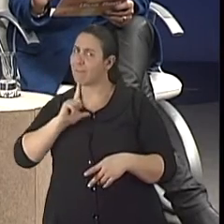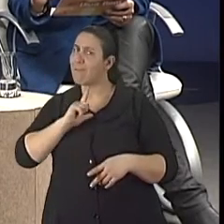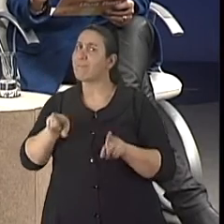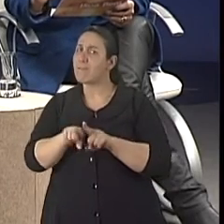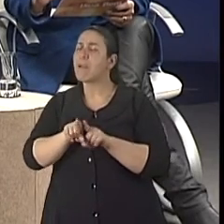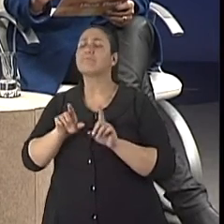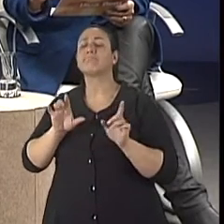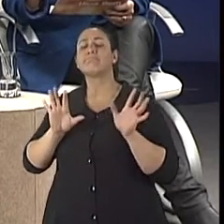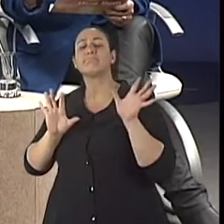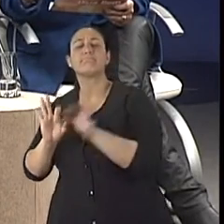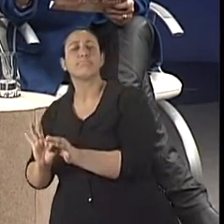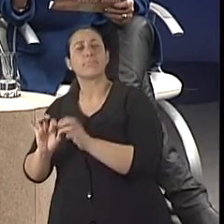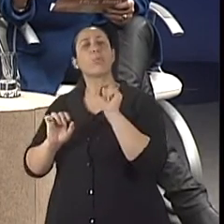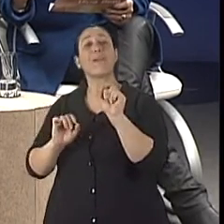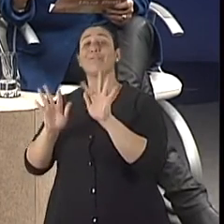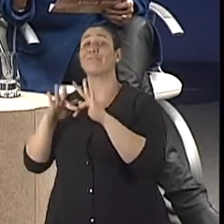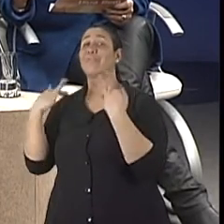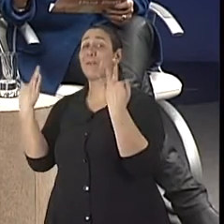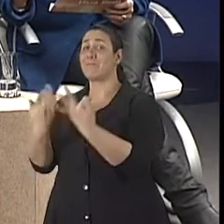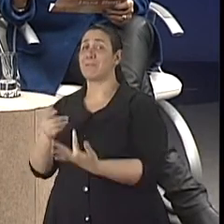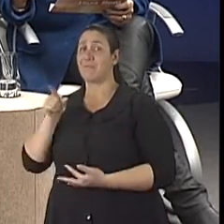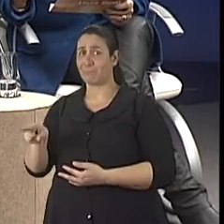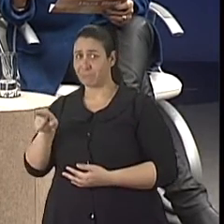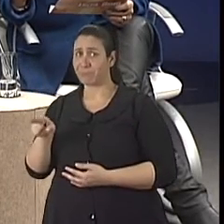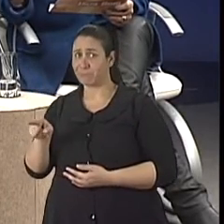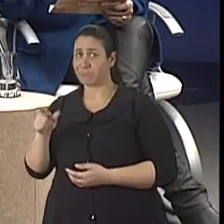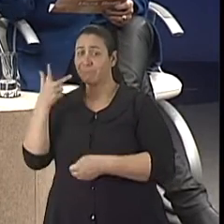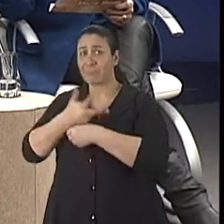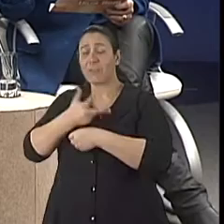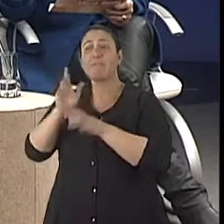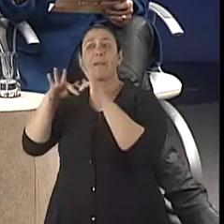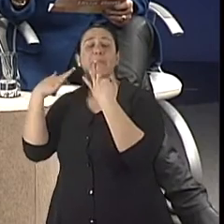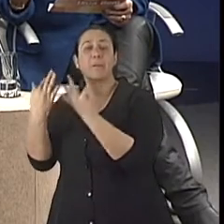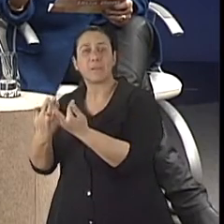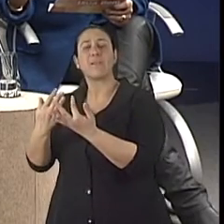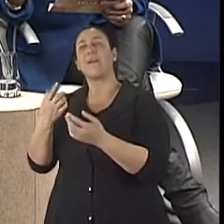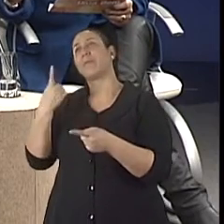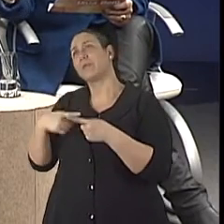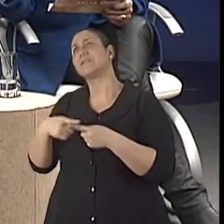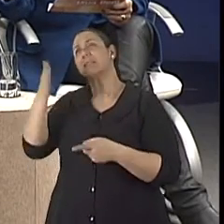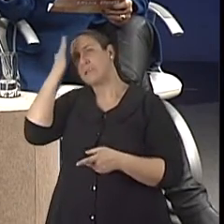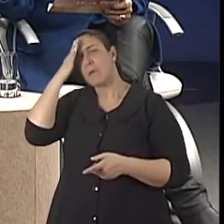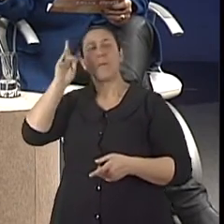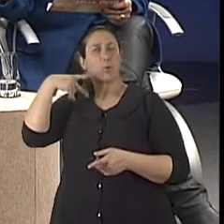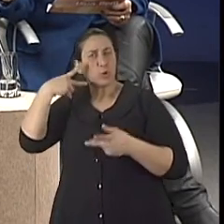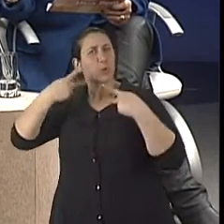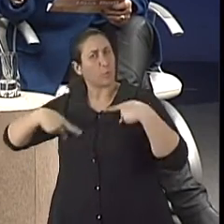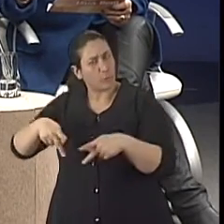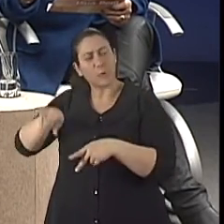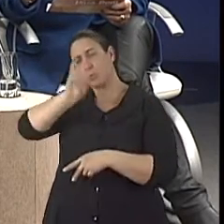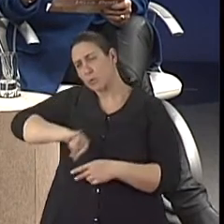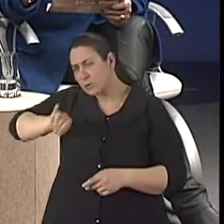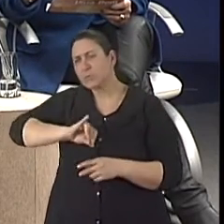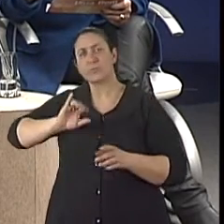ligação com os familiares desse idoso. Então, está caminhando, a gente sabe as políticas, realmente é